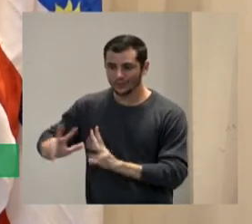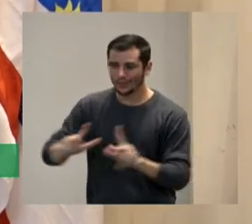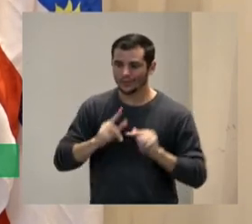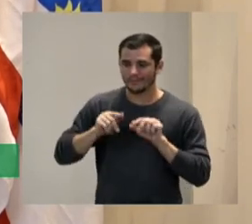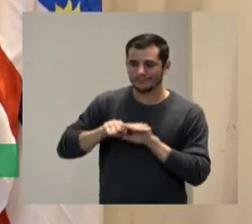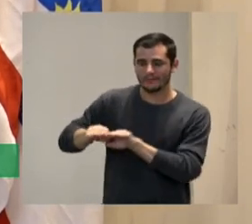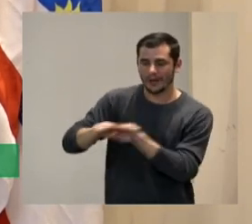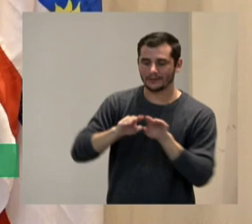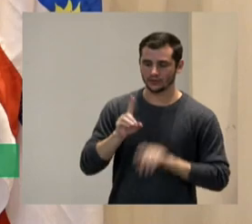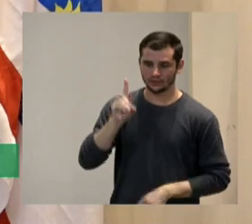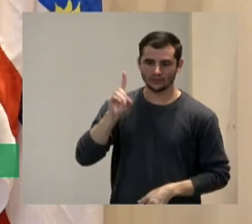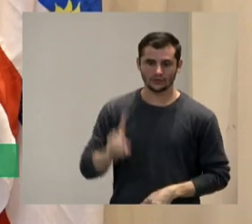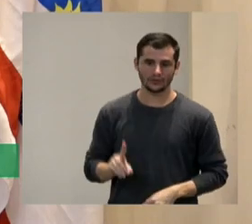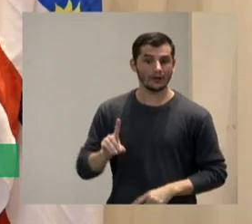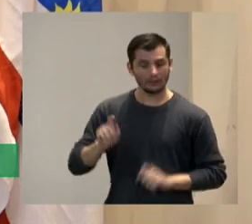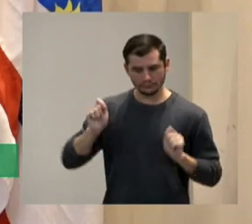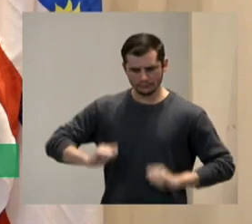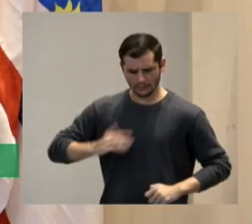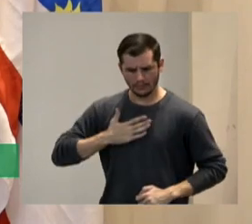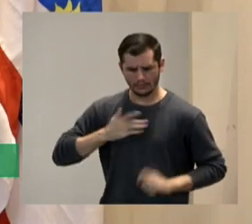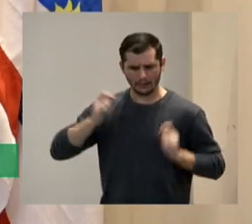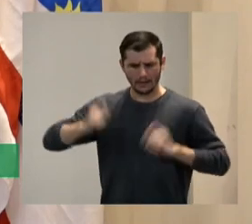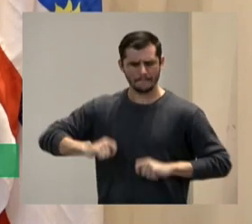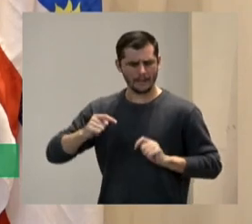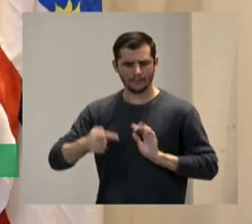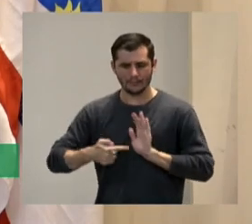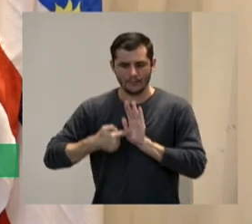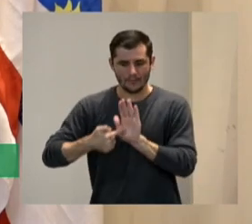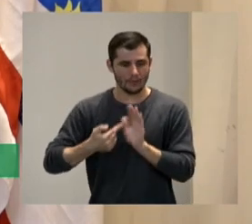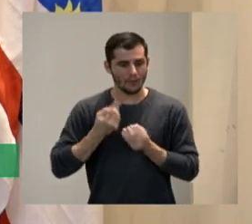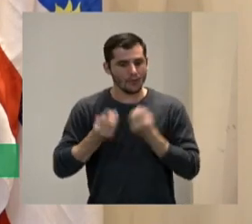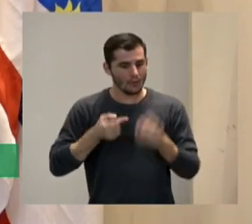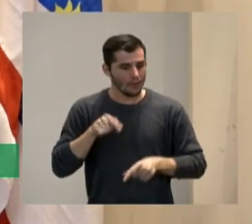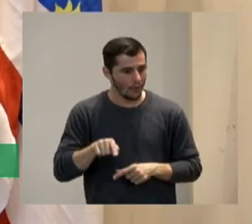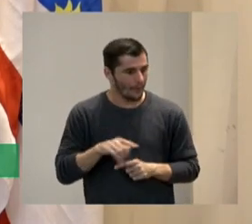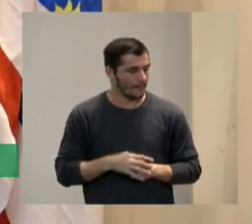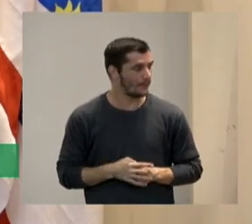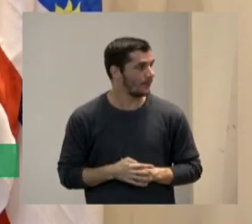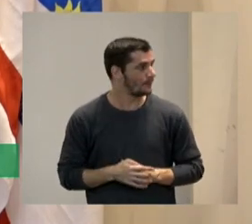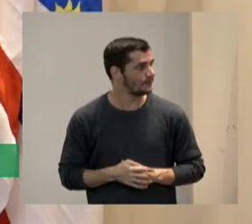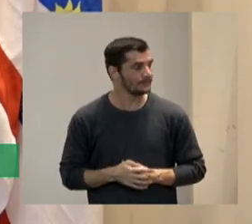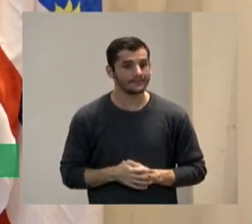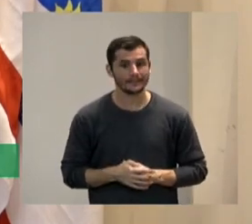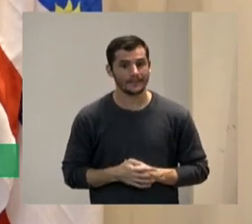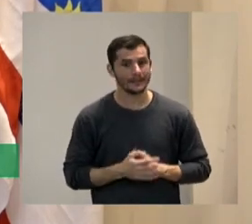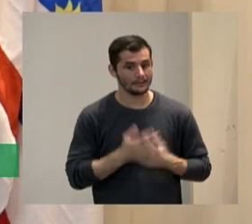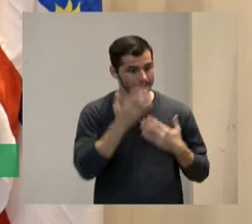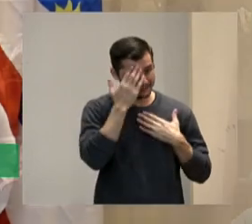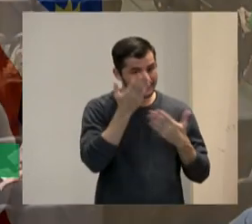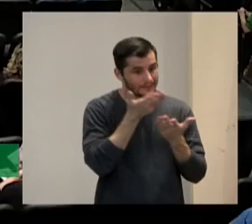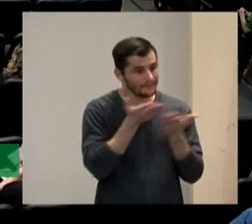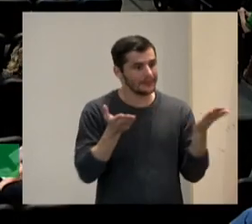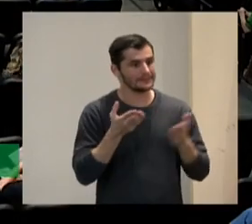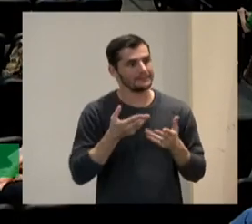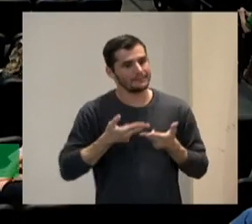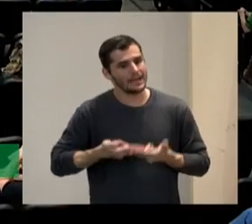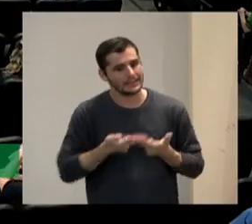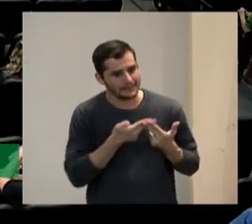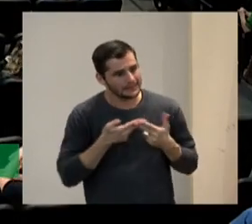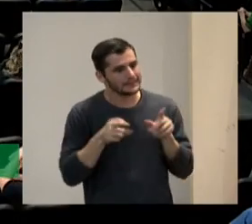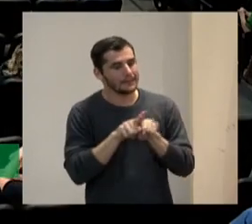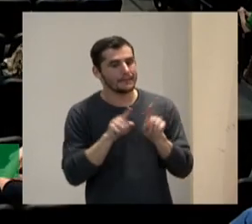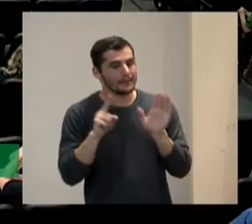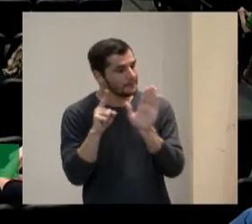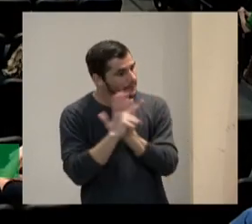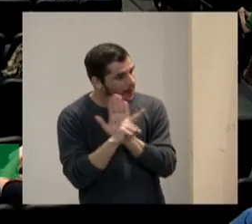igual de mostrar sua capacidade e eu queria agradecer vocês pela paciência pelas perguntas eu estou